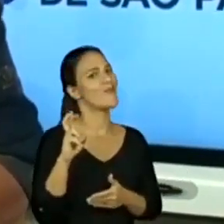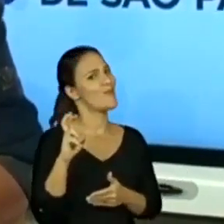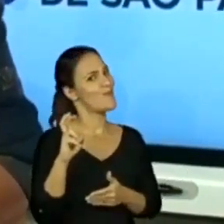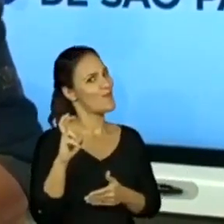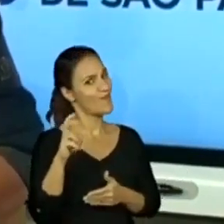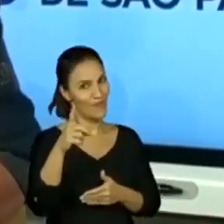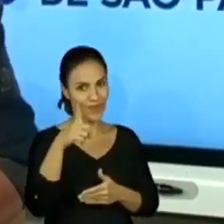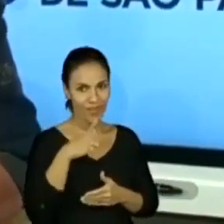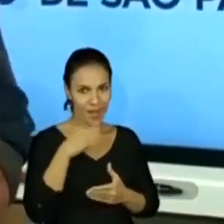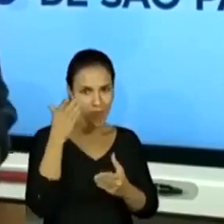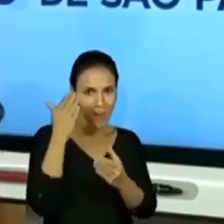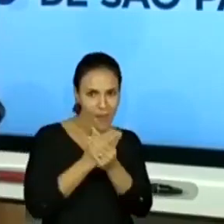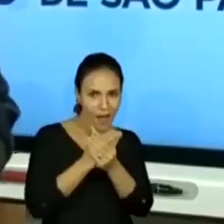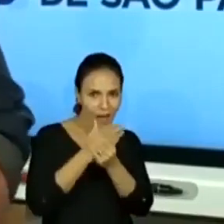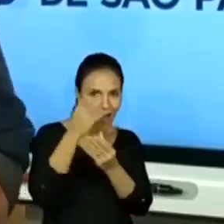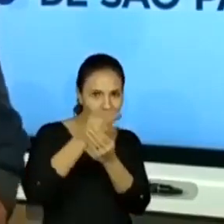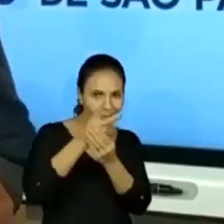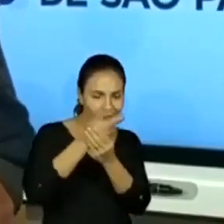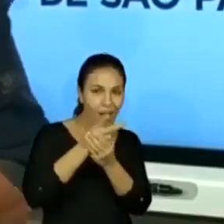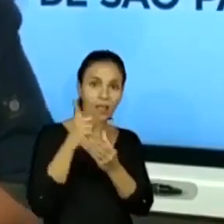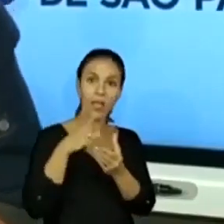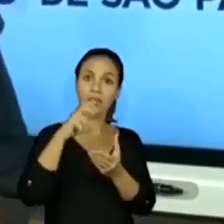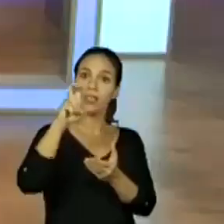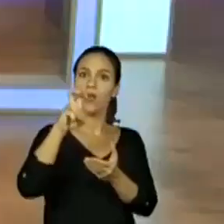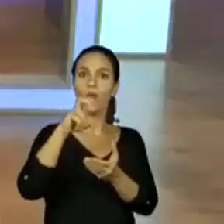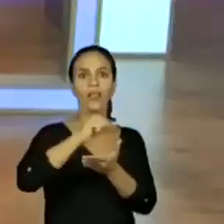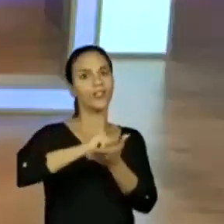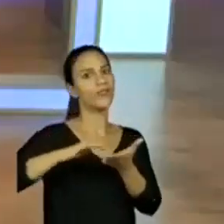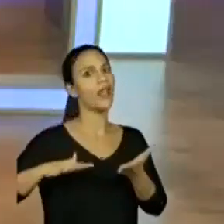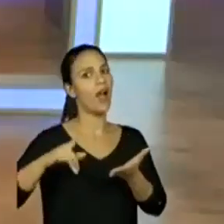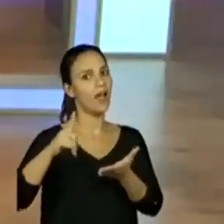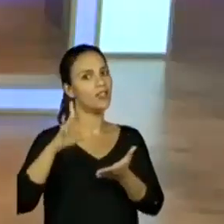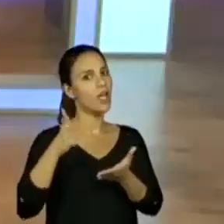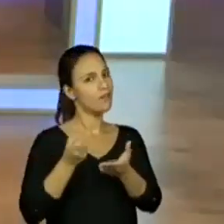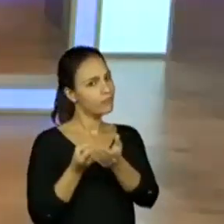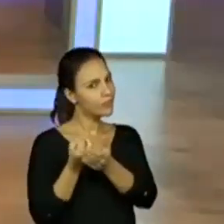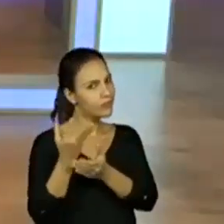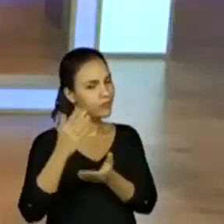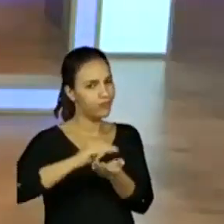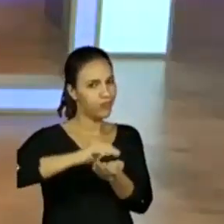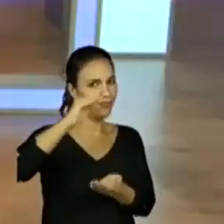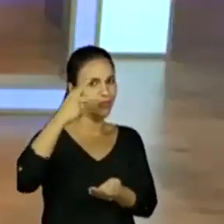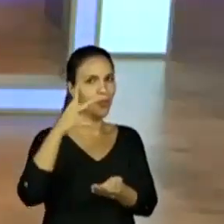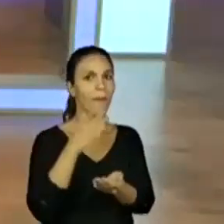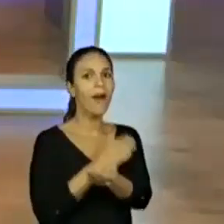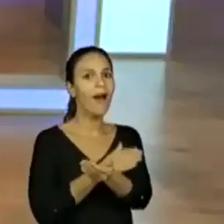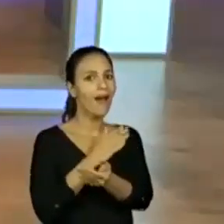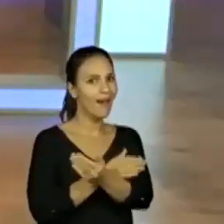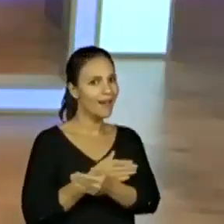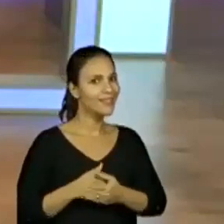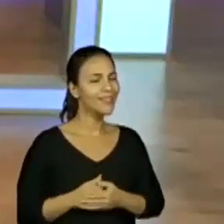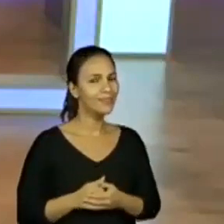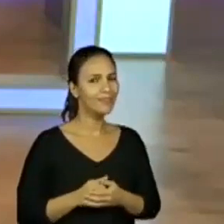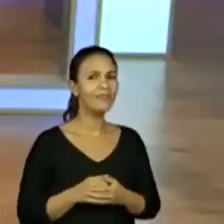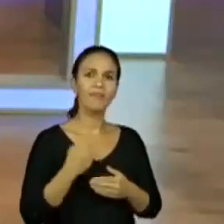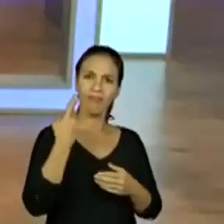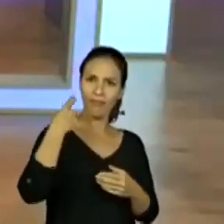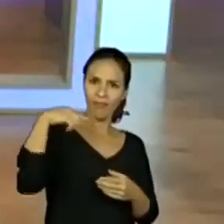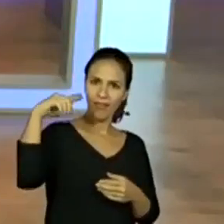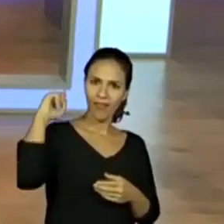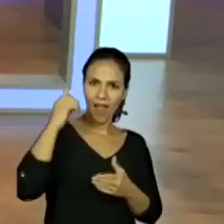fazendo o portfólio, já são cinco atividades. E fiquem tranquilos, se você perdeu as outras